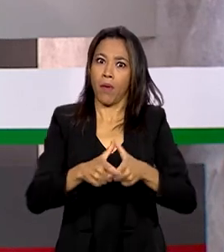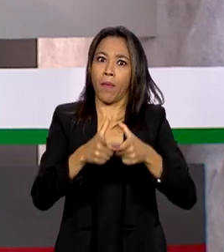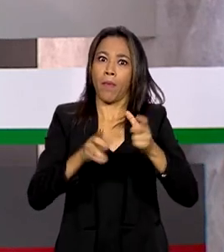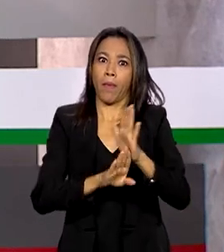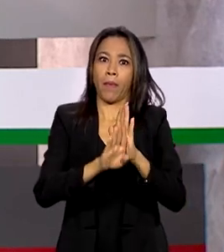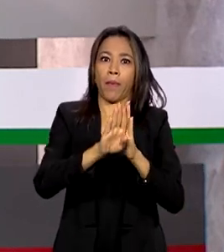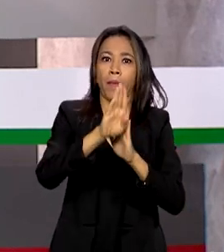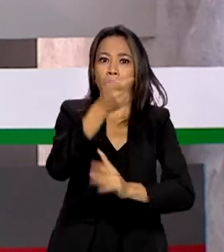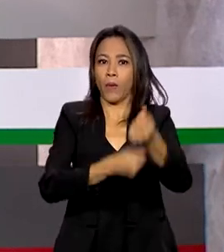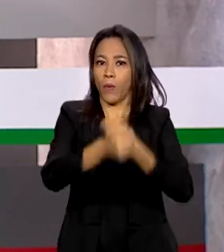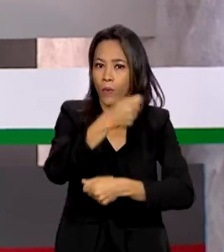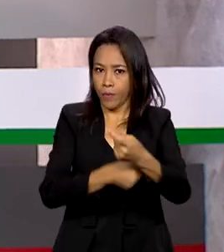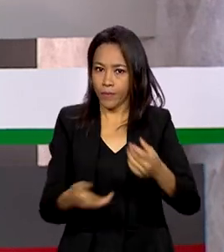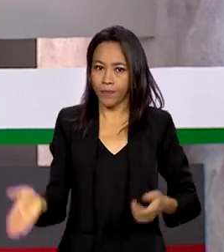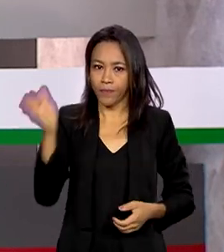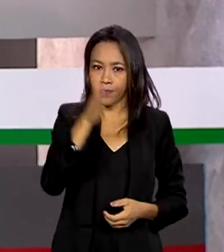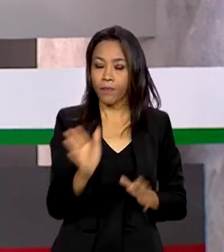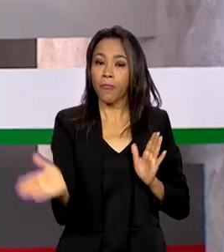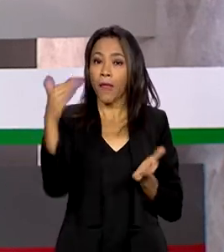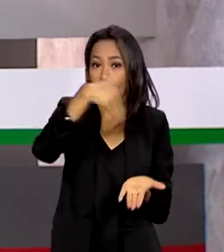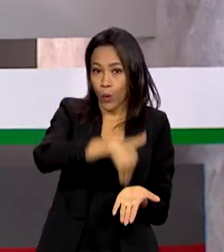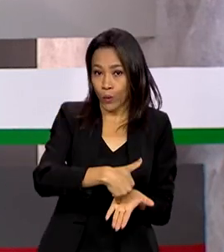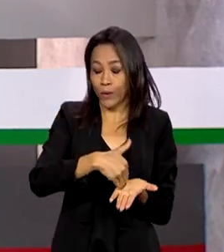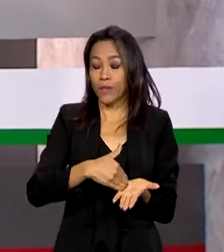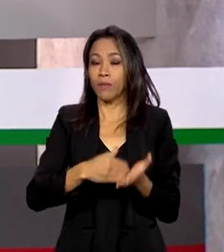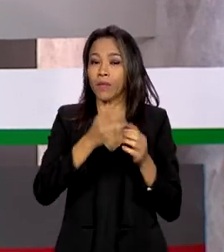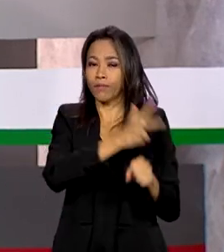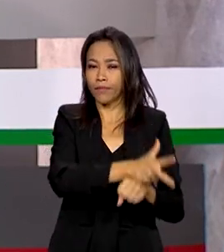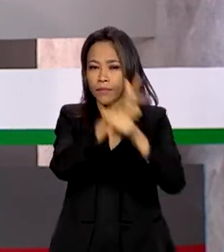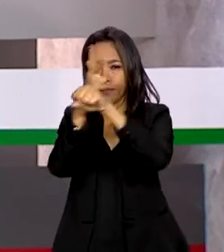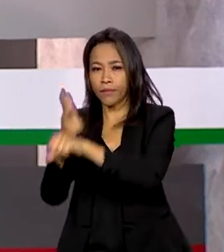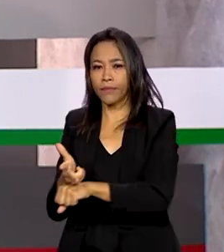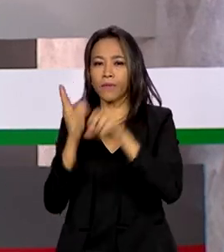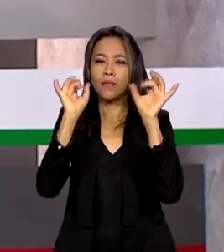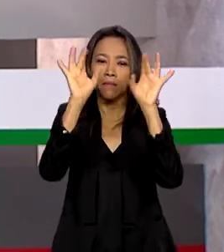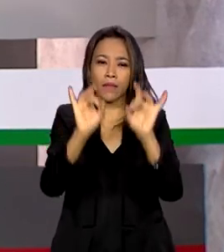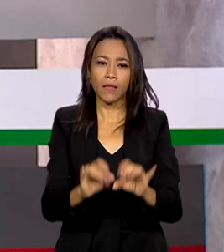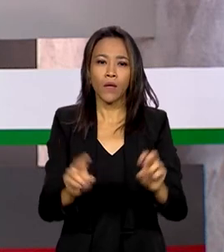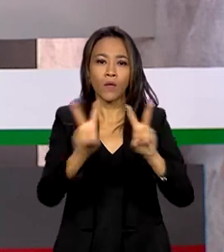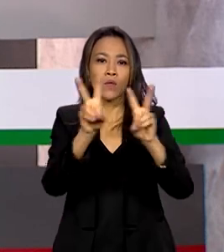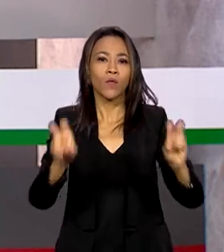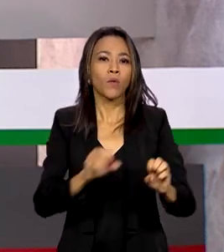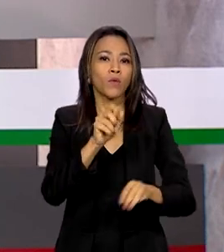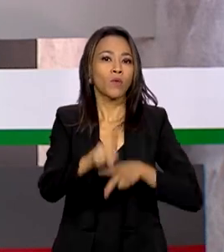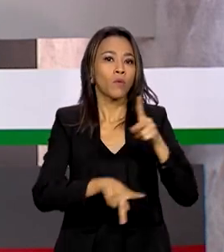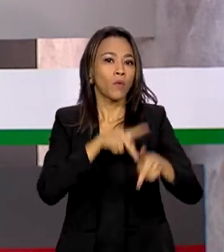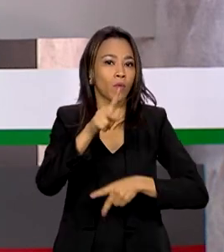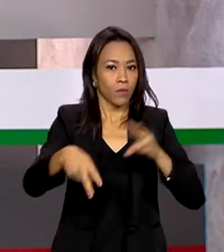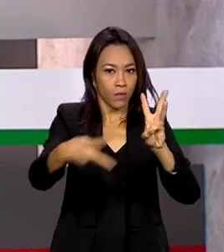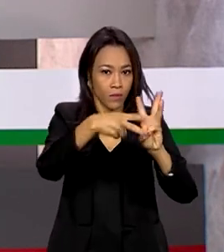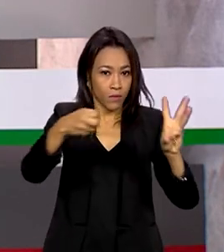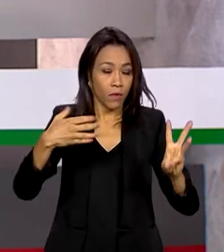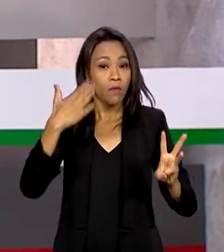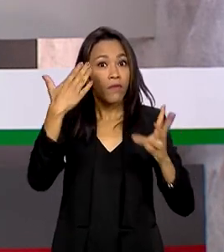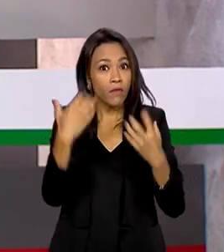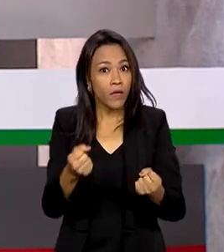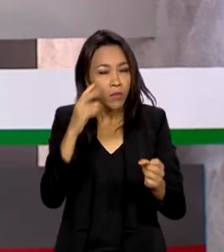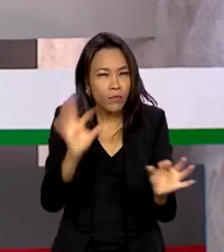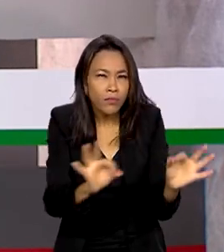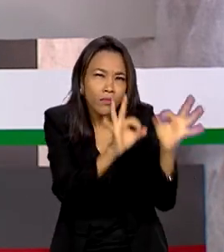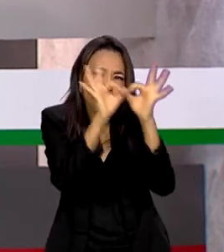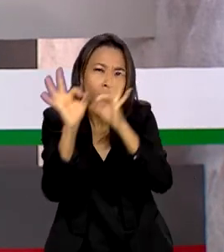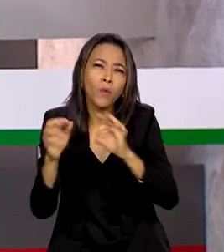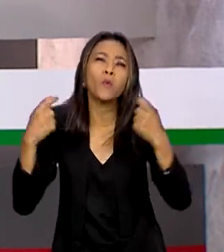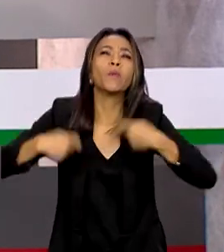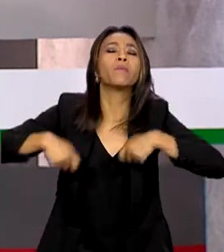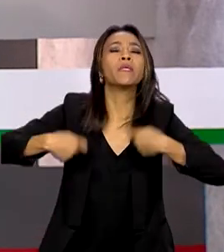E na última matéria especial sobre os povos indígenas, nós vamos acompanhar quais são as principais necessidades